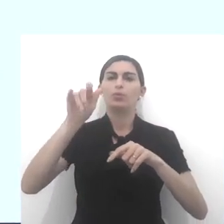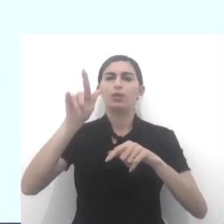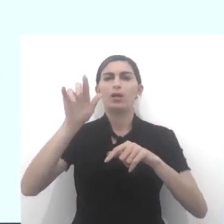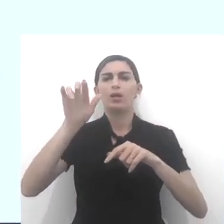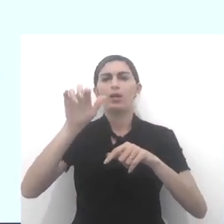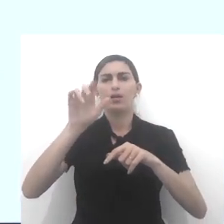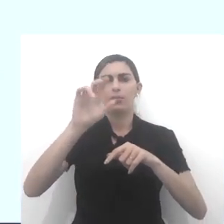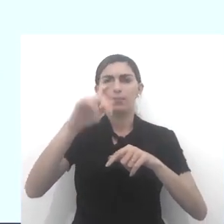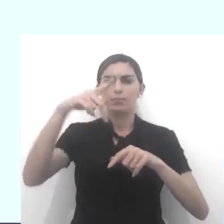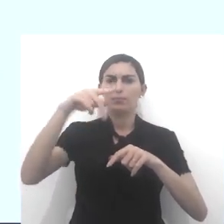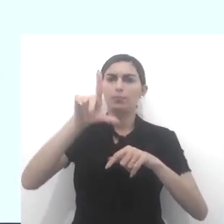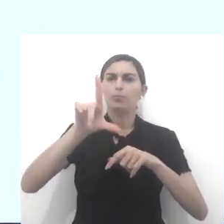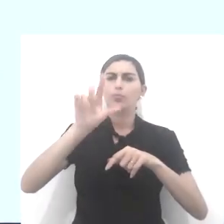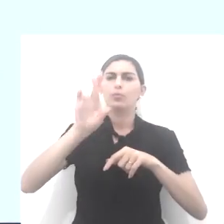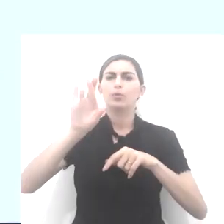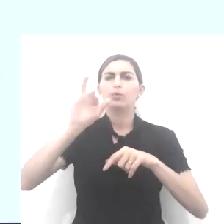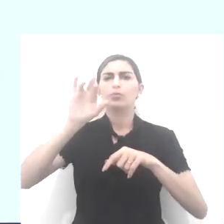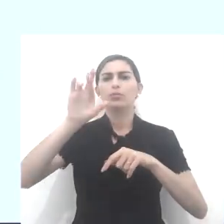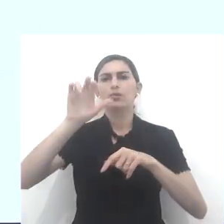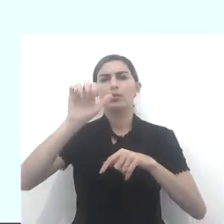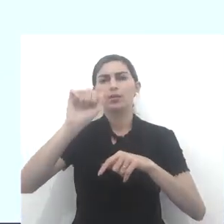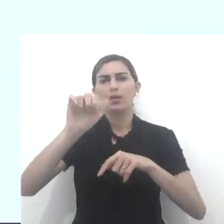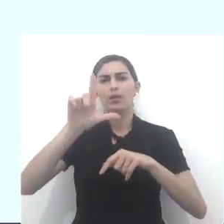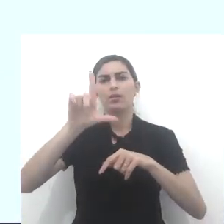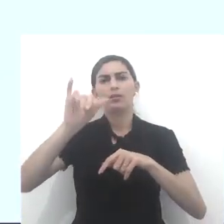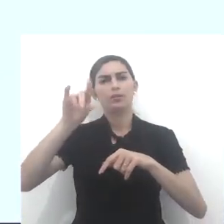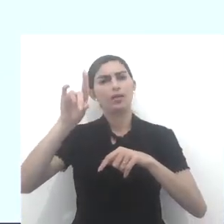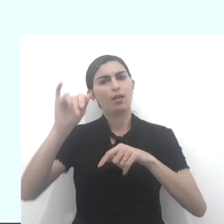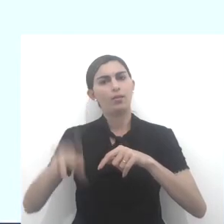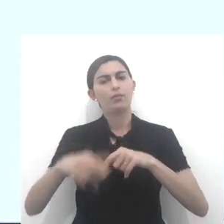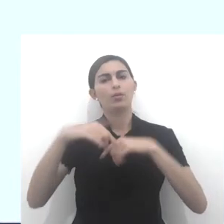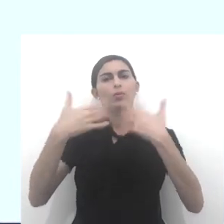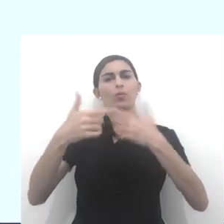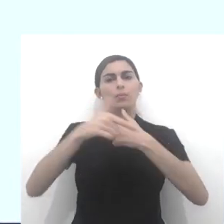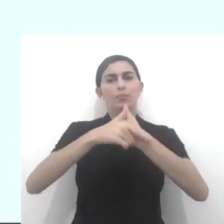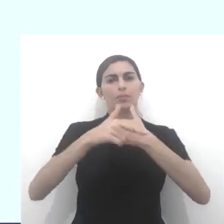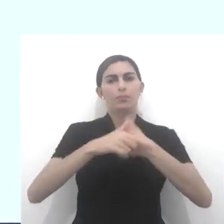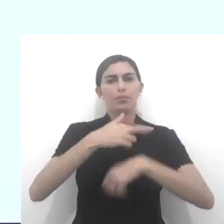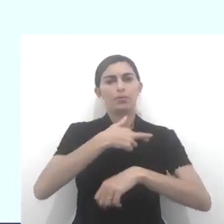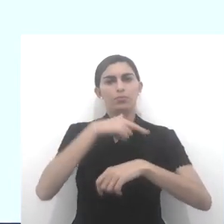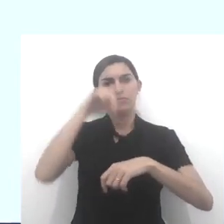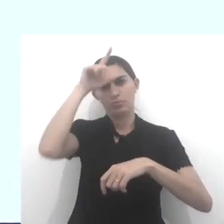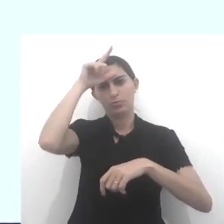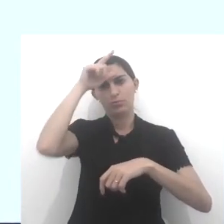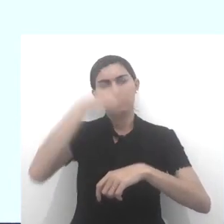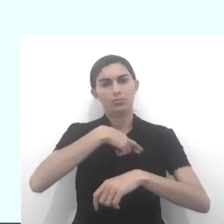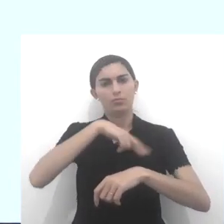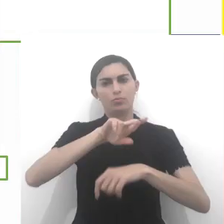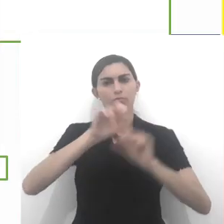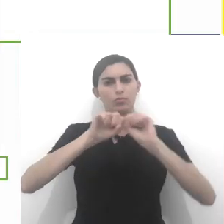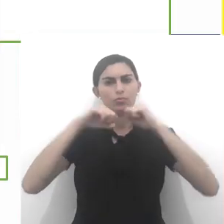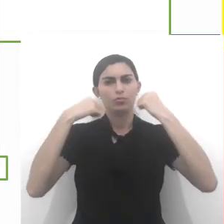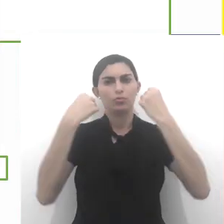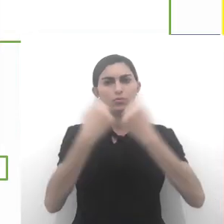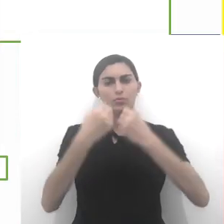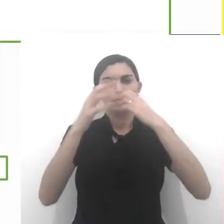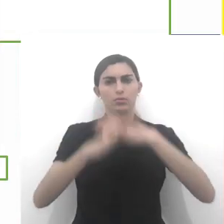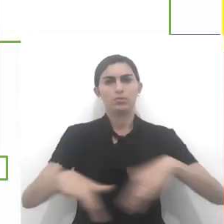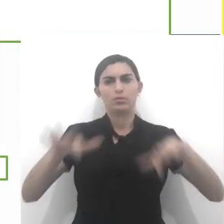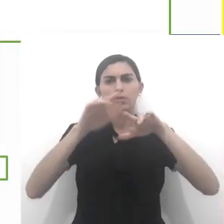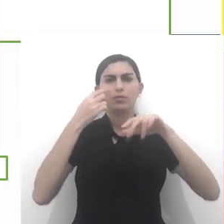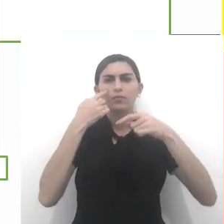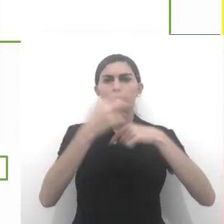qual será o papel do líder religioso em nossa sociedade? Na tela, nós vimos o quê?